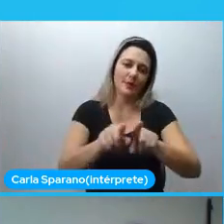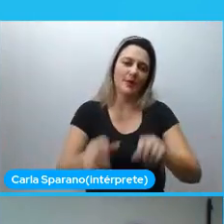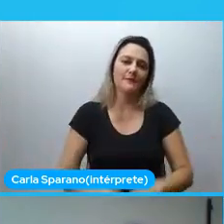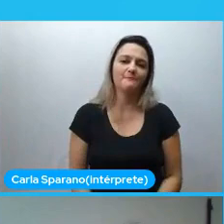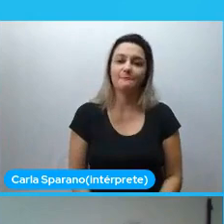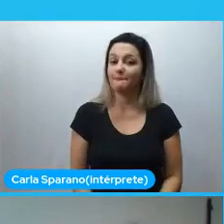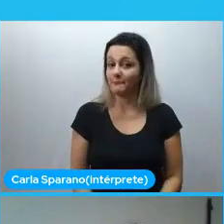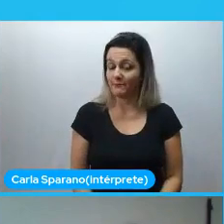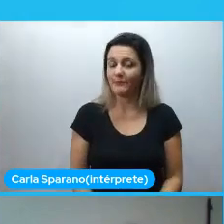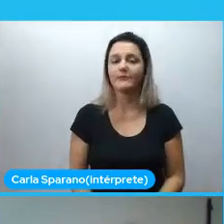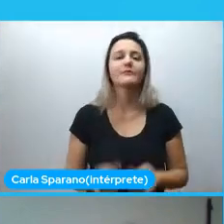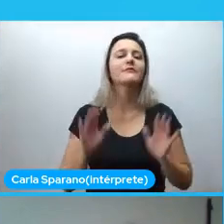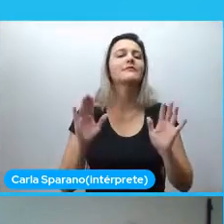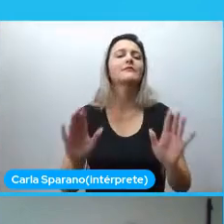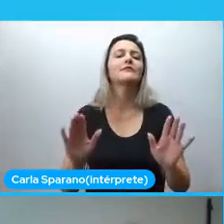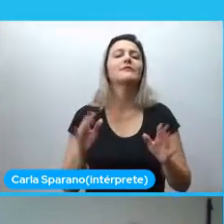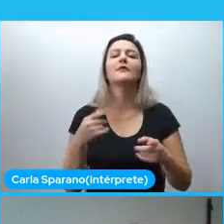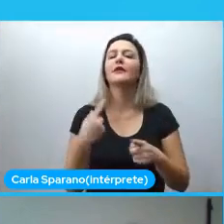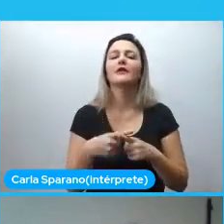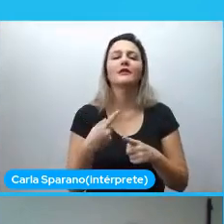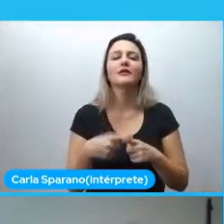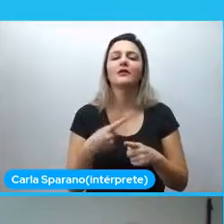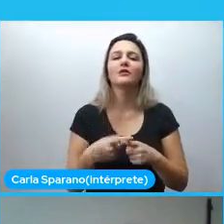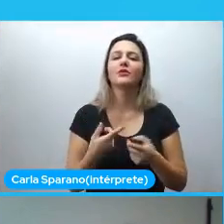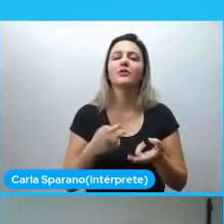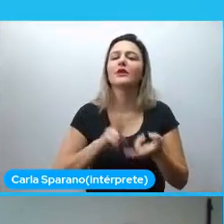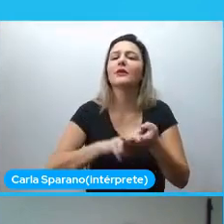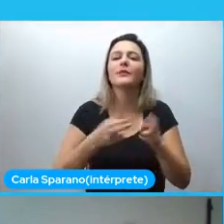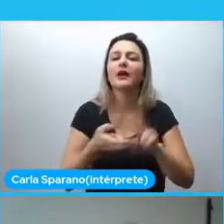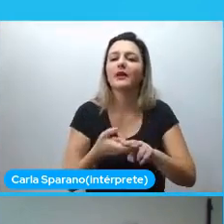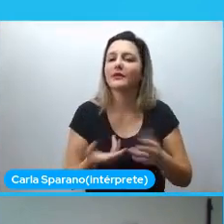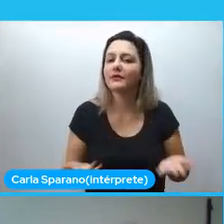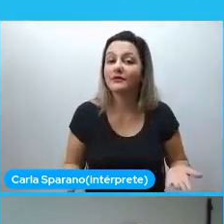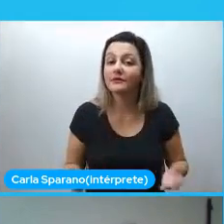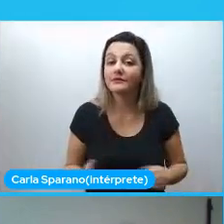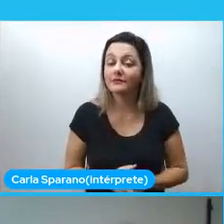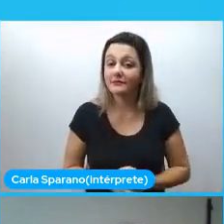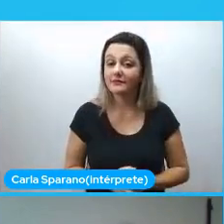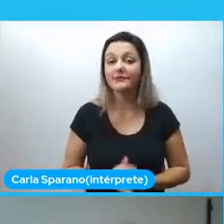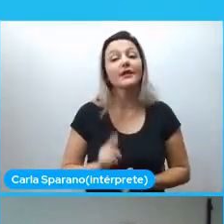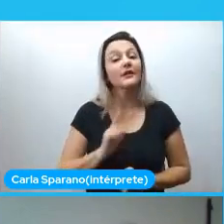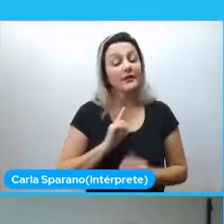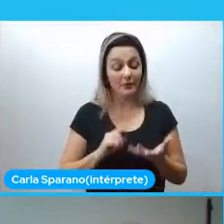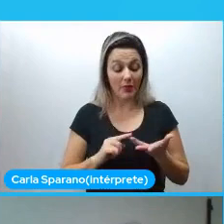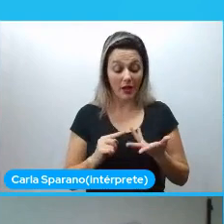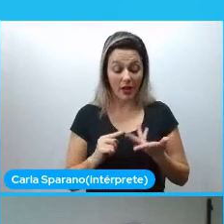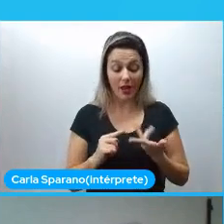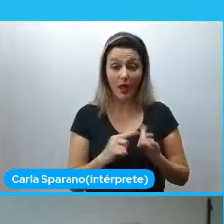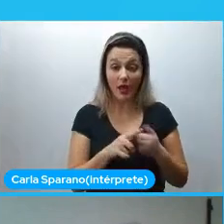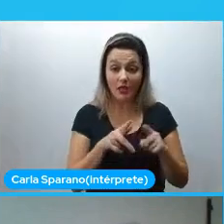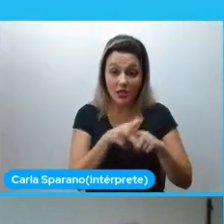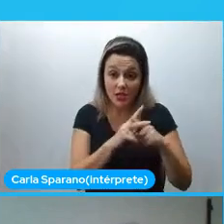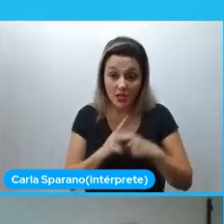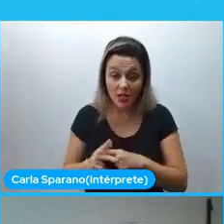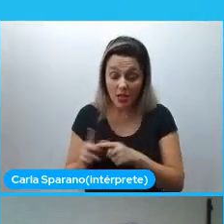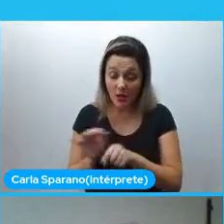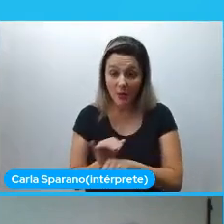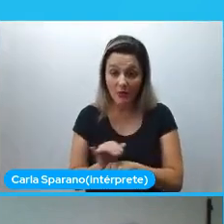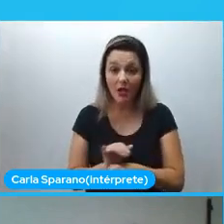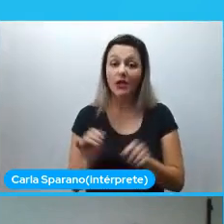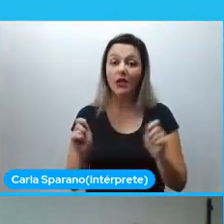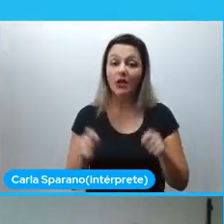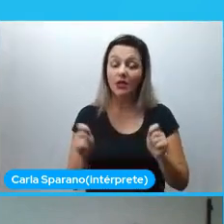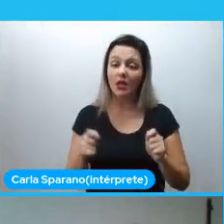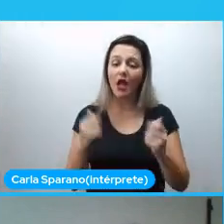Mas por que Python se a gente tem, né, a gente tem N ferramentas que a gente consegue fazer